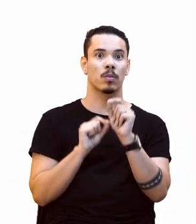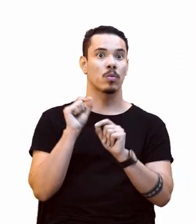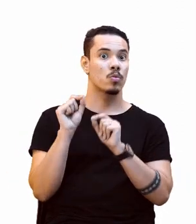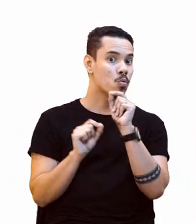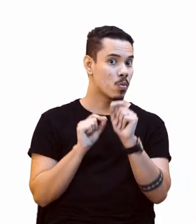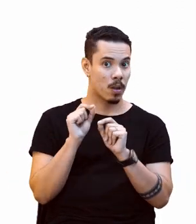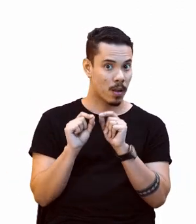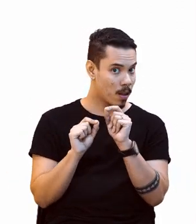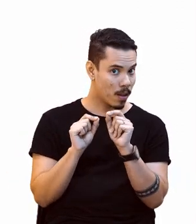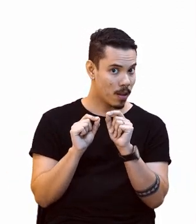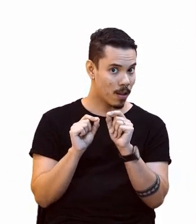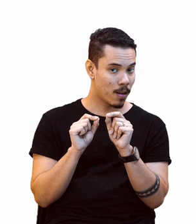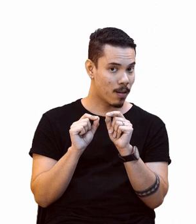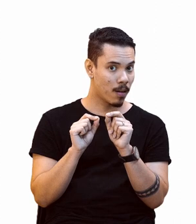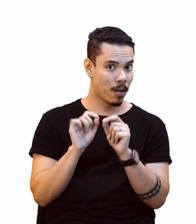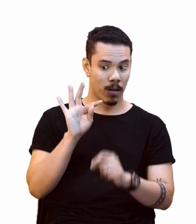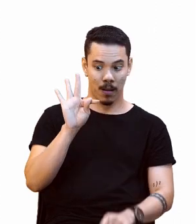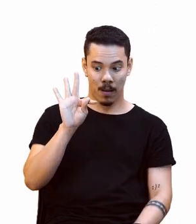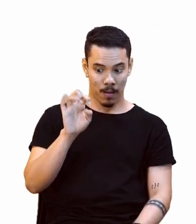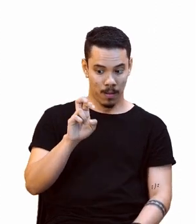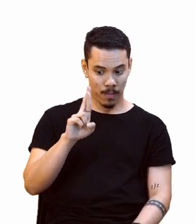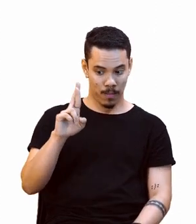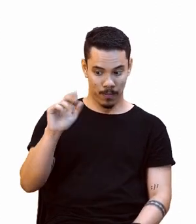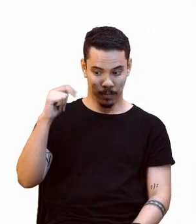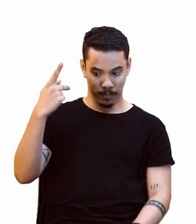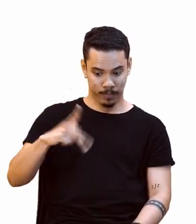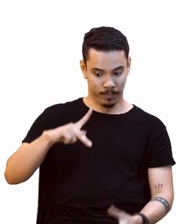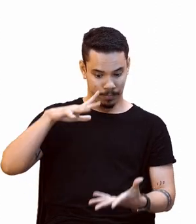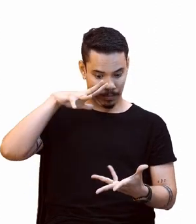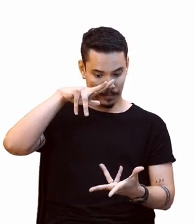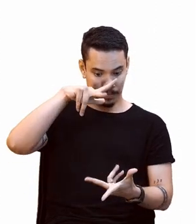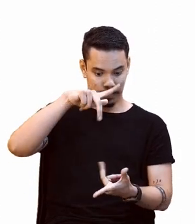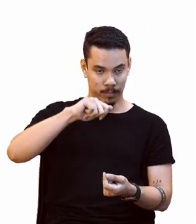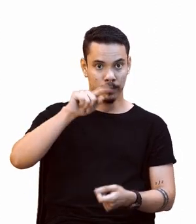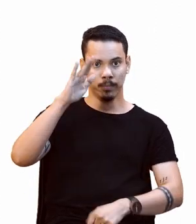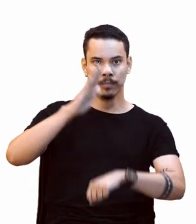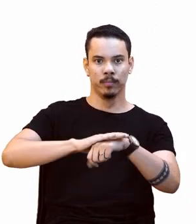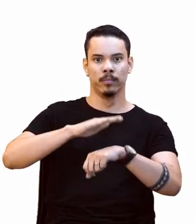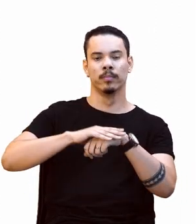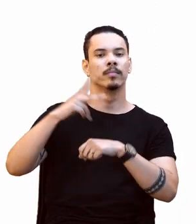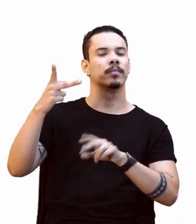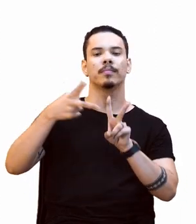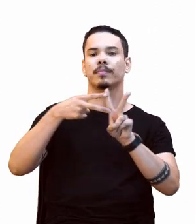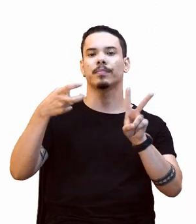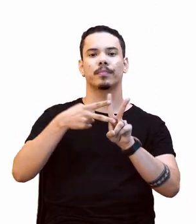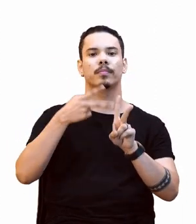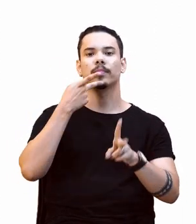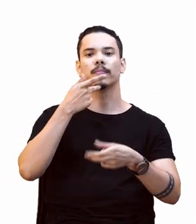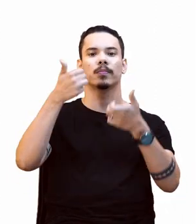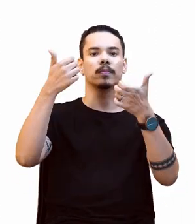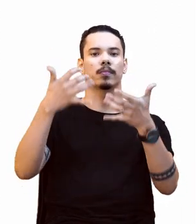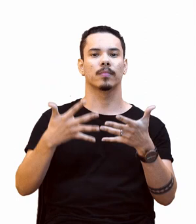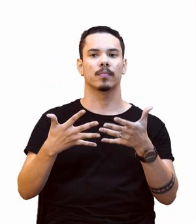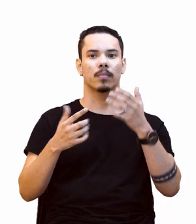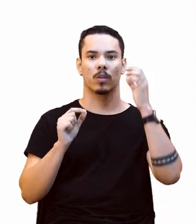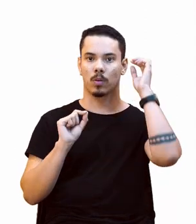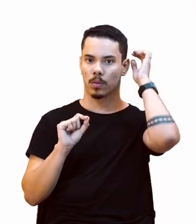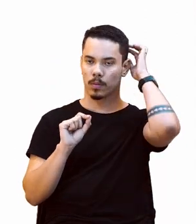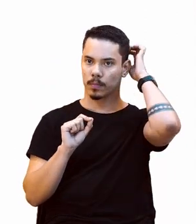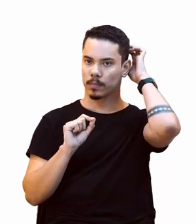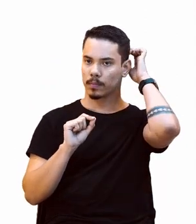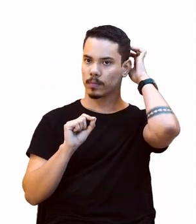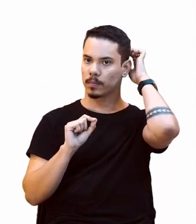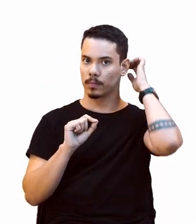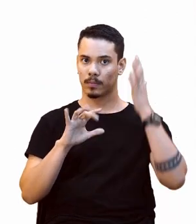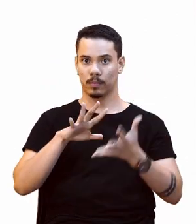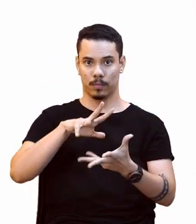como que ele considera o Ailton o planeta Terra? Para ele, a Terra é a